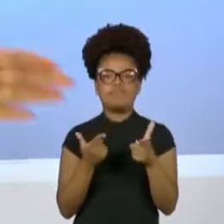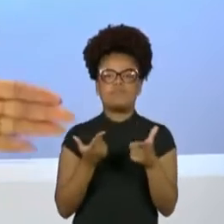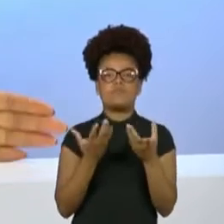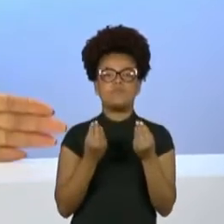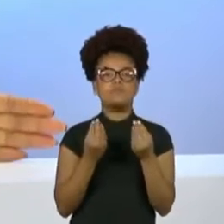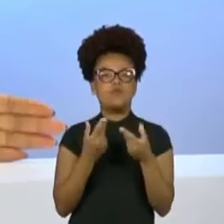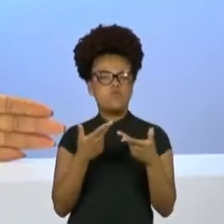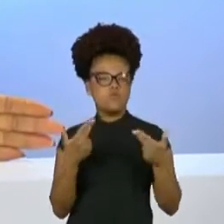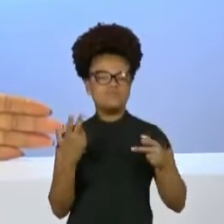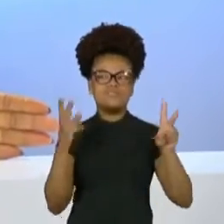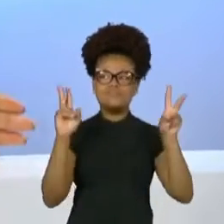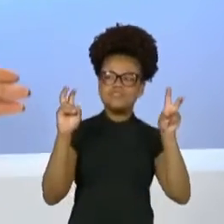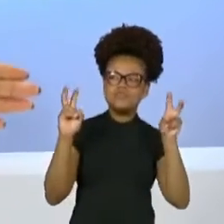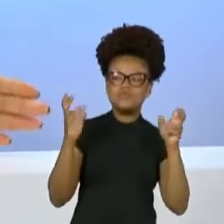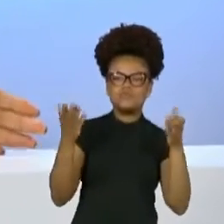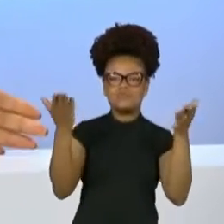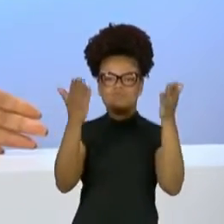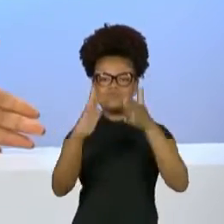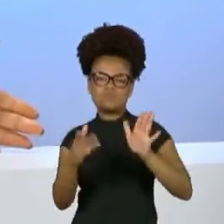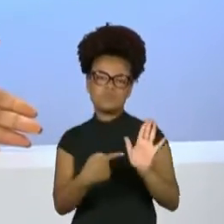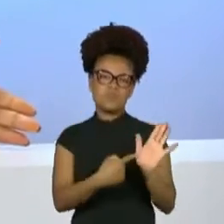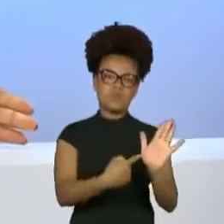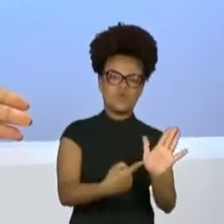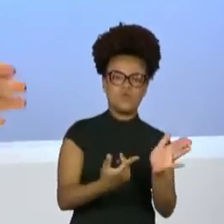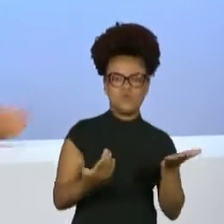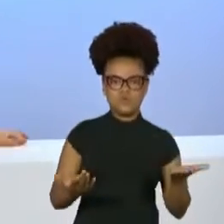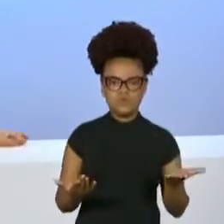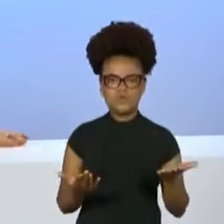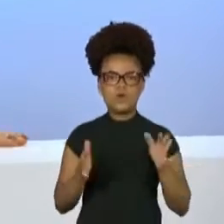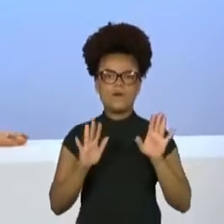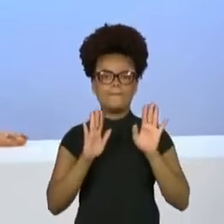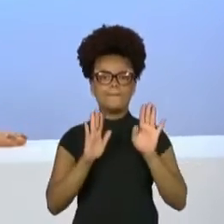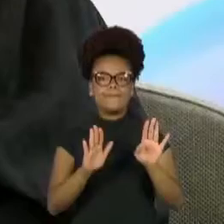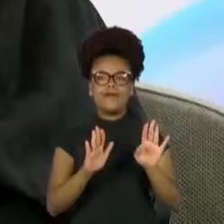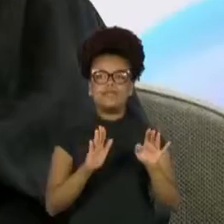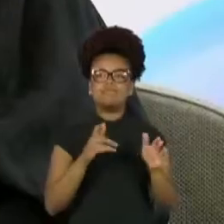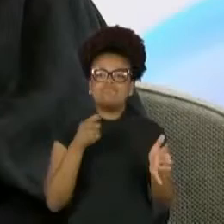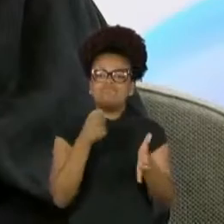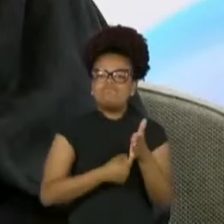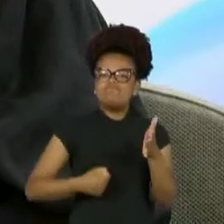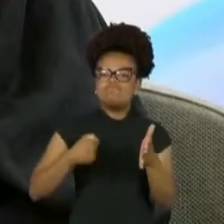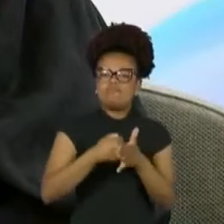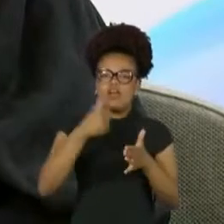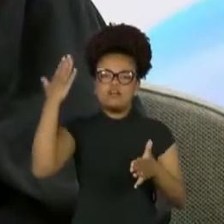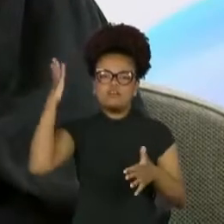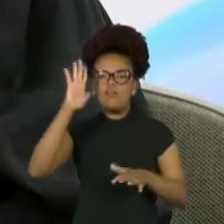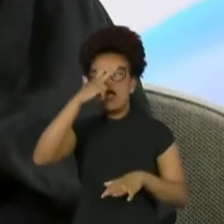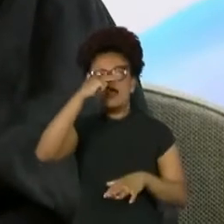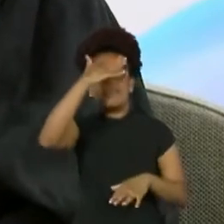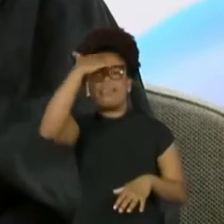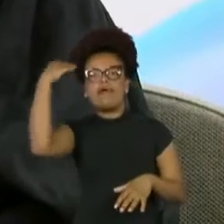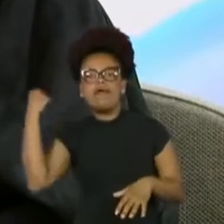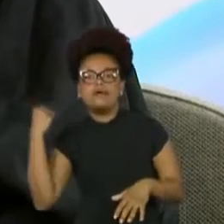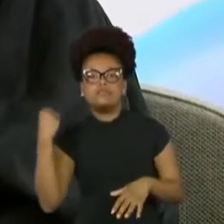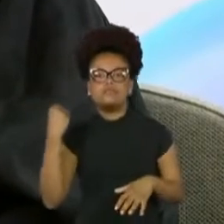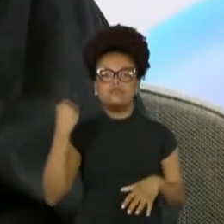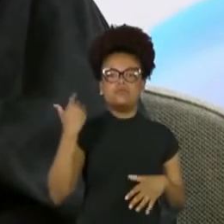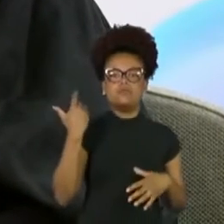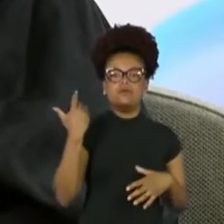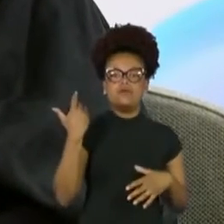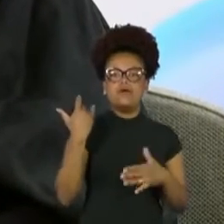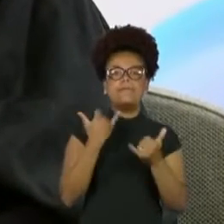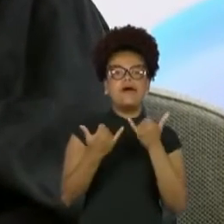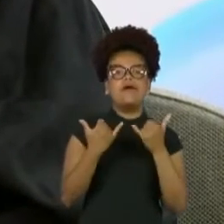apagam tudo o que ela fez na história. Isso nunca te incomodou? Sempre.